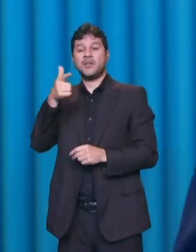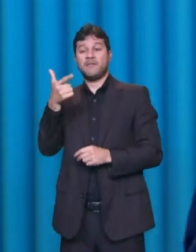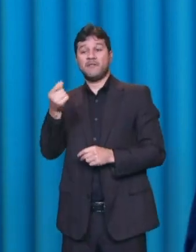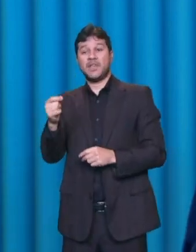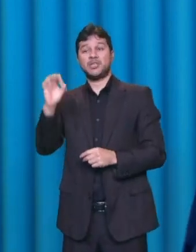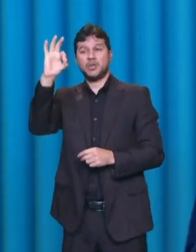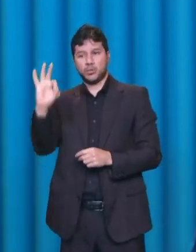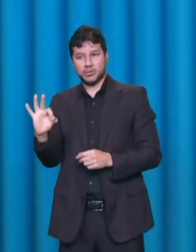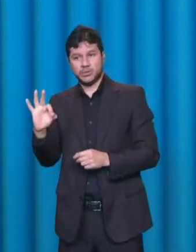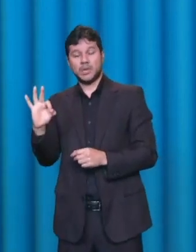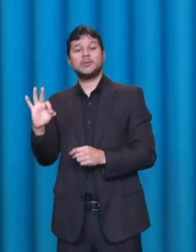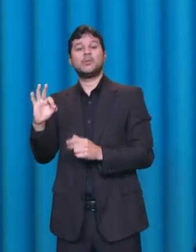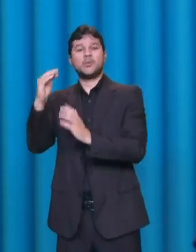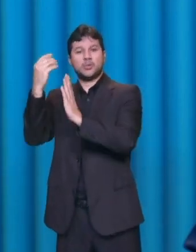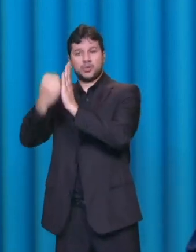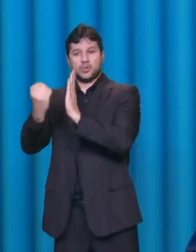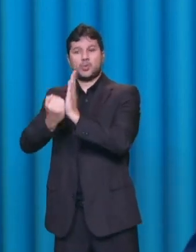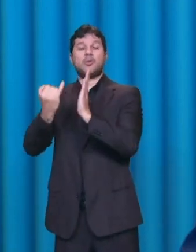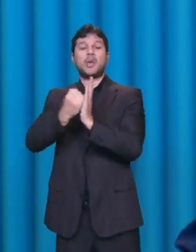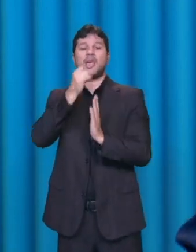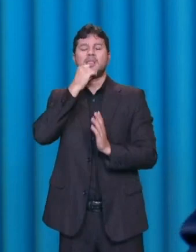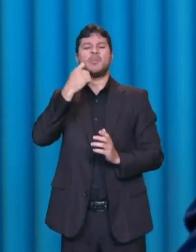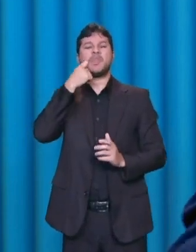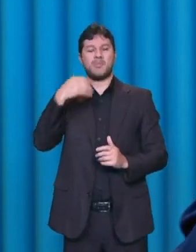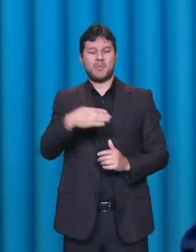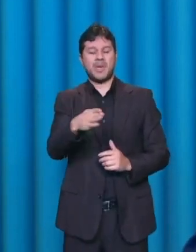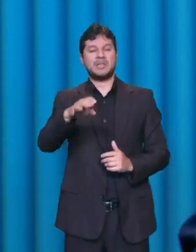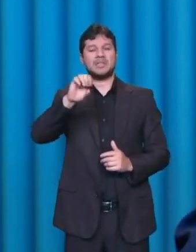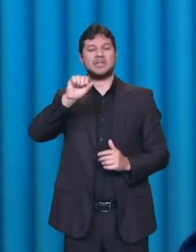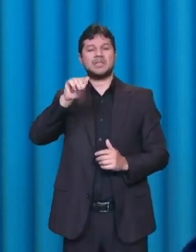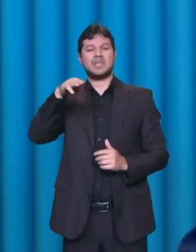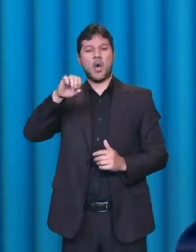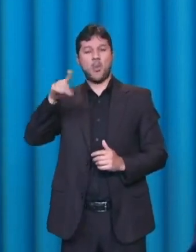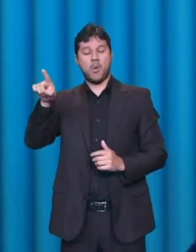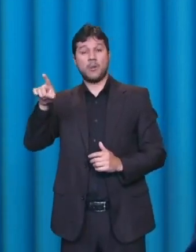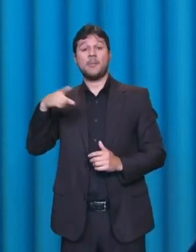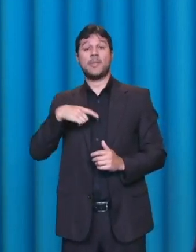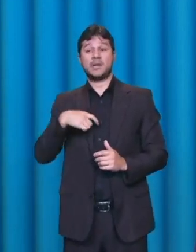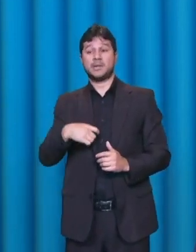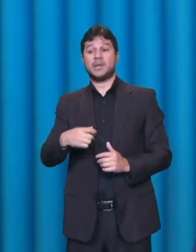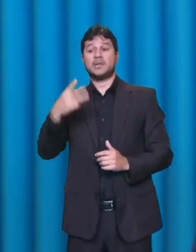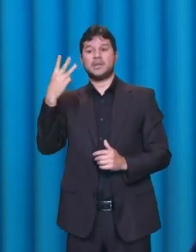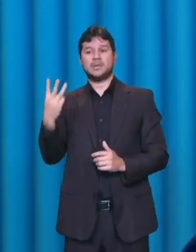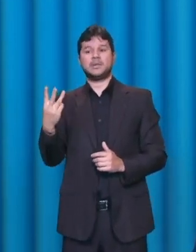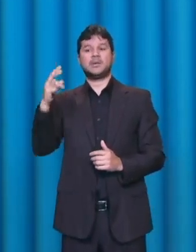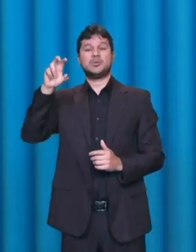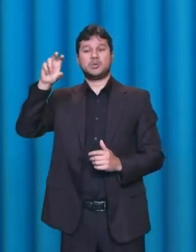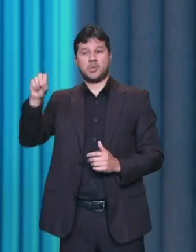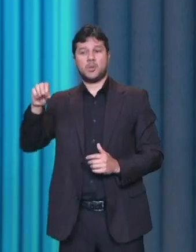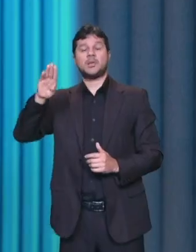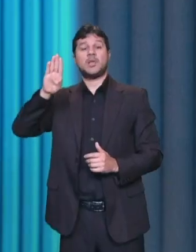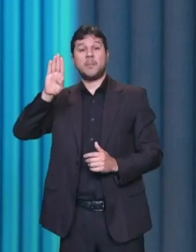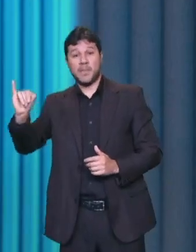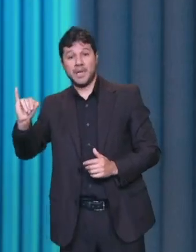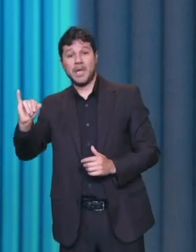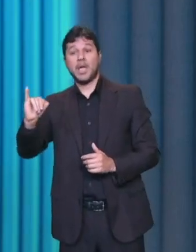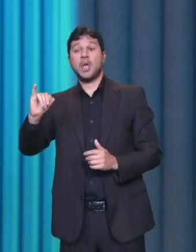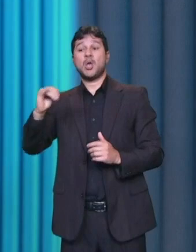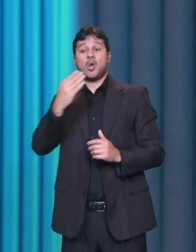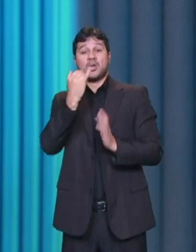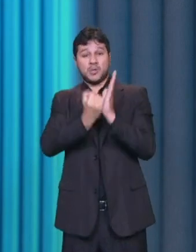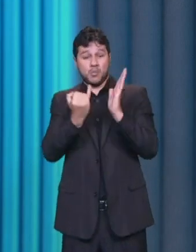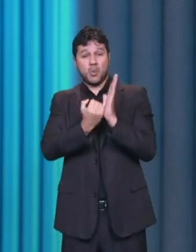todas as renúncias fiscais. Eu dei o exemplo aqui de salmão, mas são 350 bilhões de reais de impostos devidos que o governo